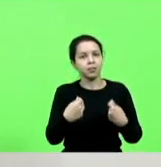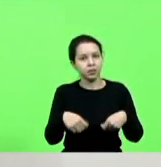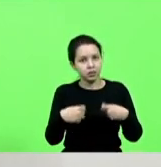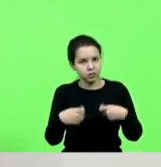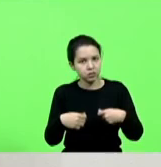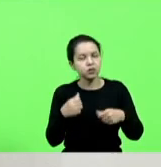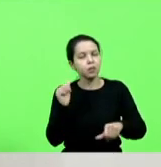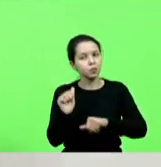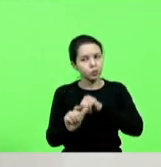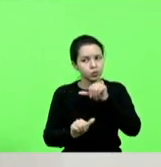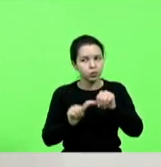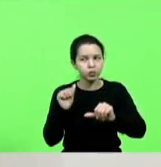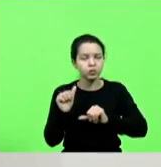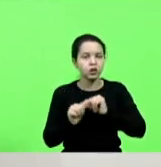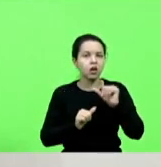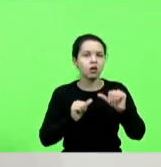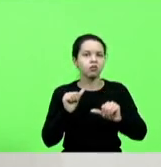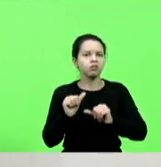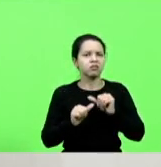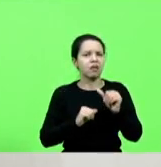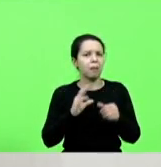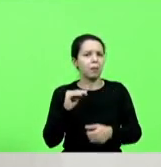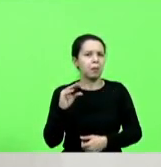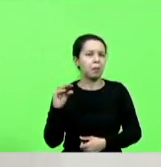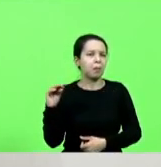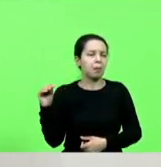tem muito mimimi nessa história